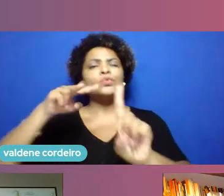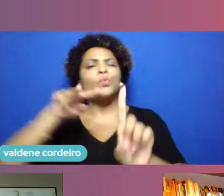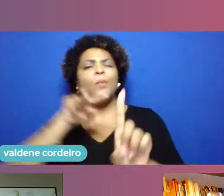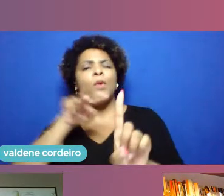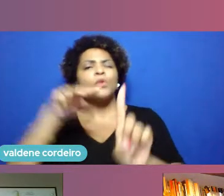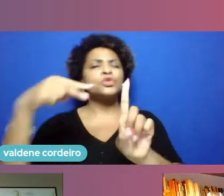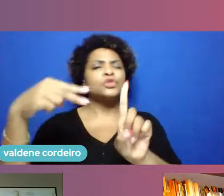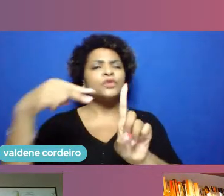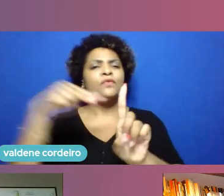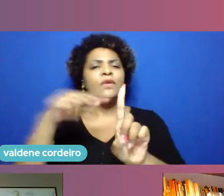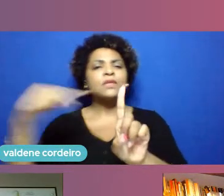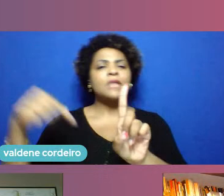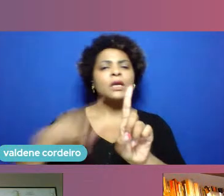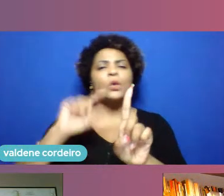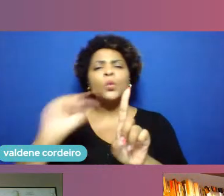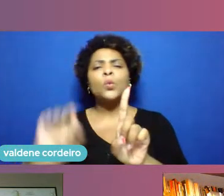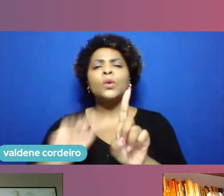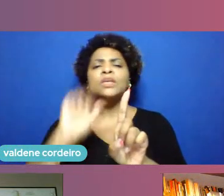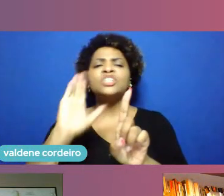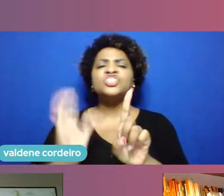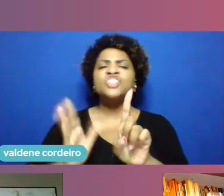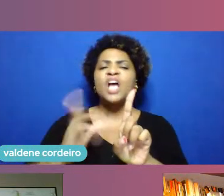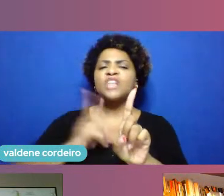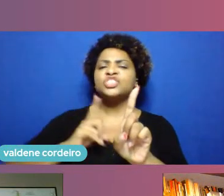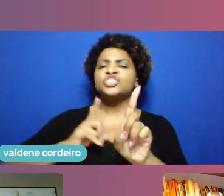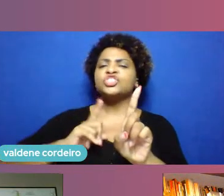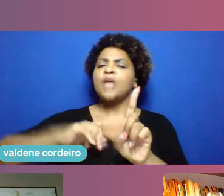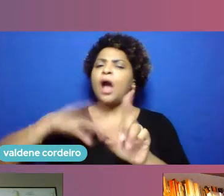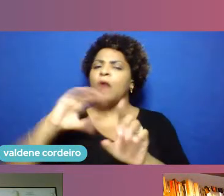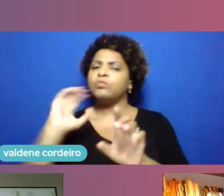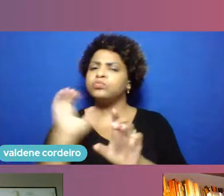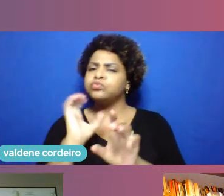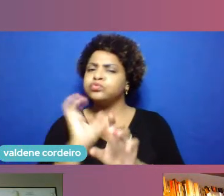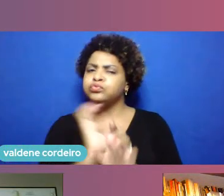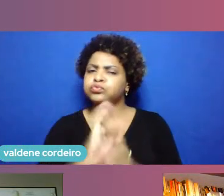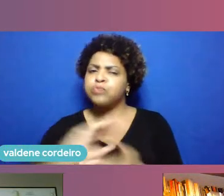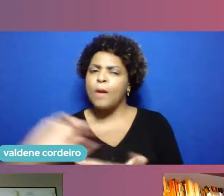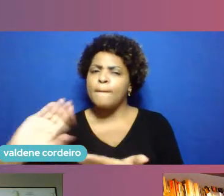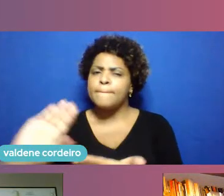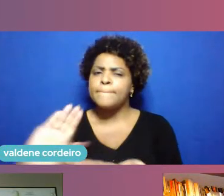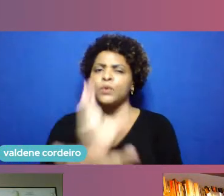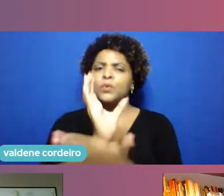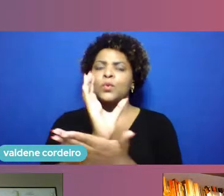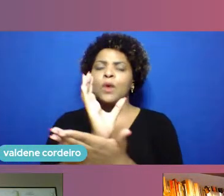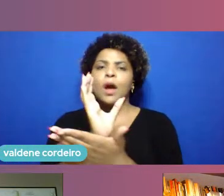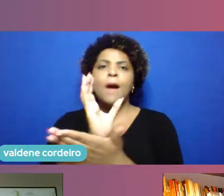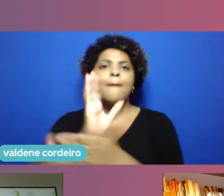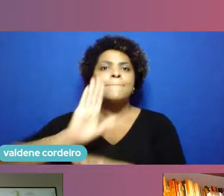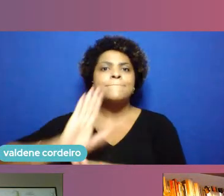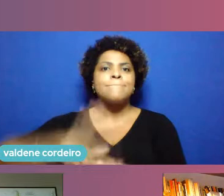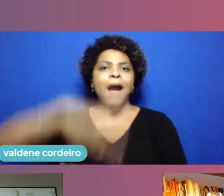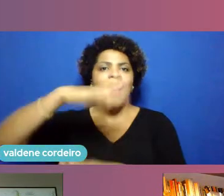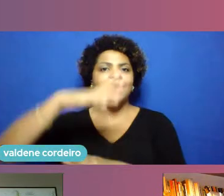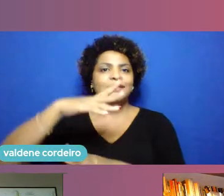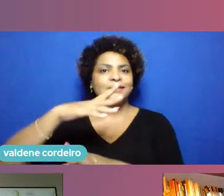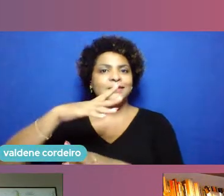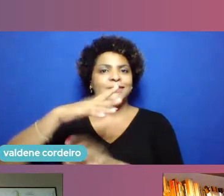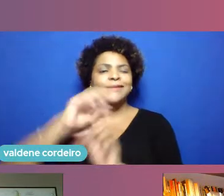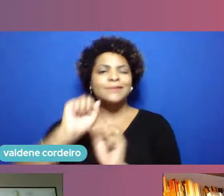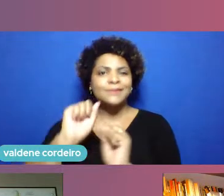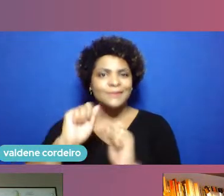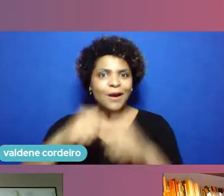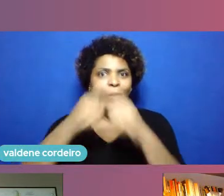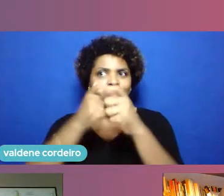vinha sendo acelerado por investimentos ganhou proporções realmente enormes, muito